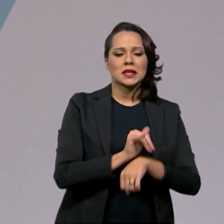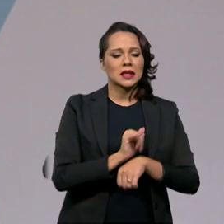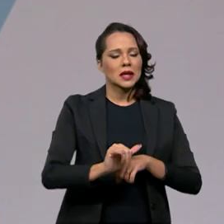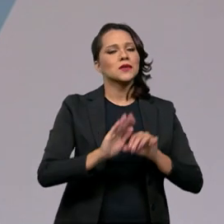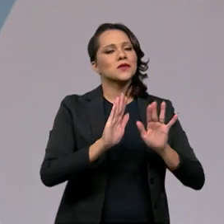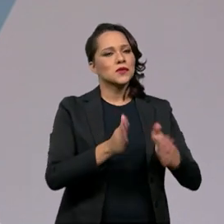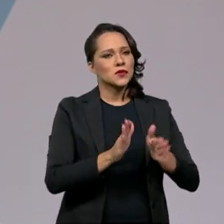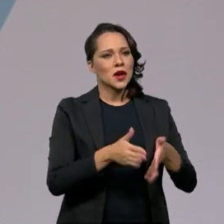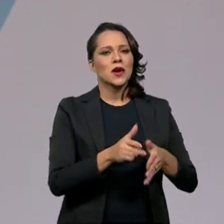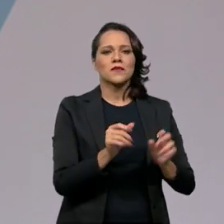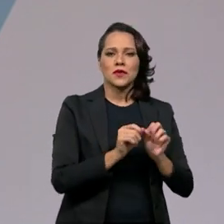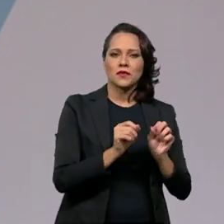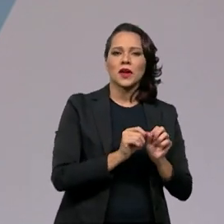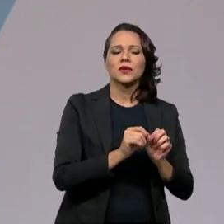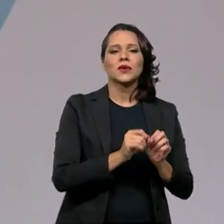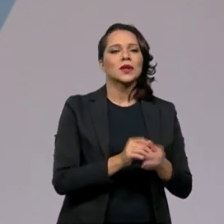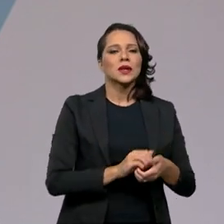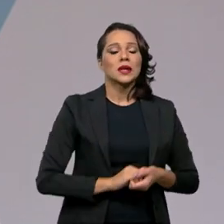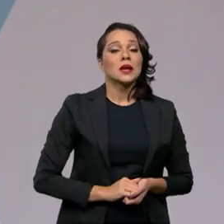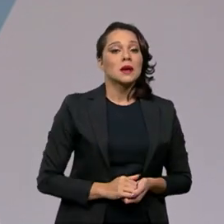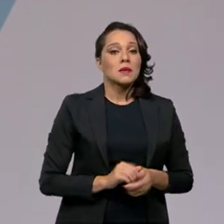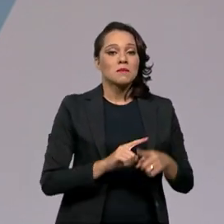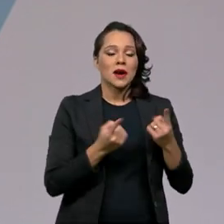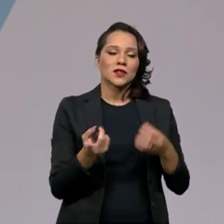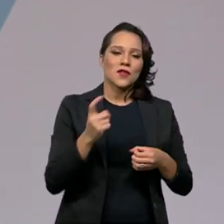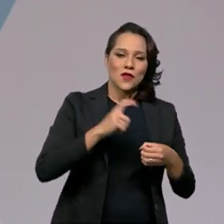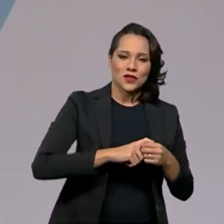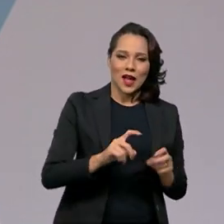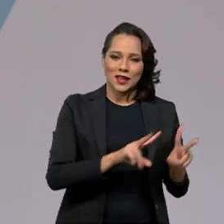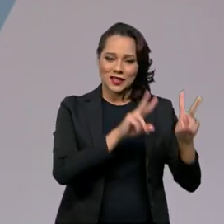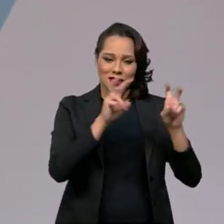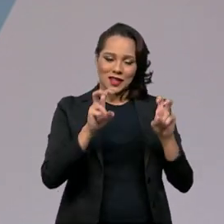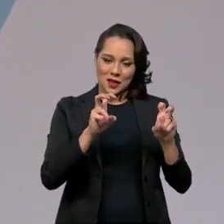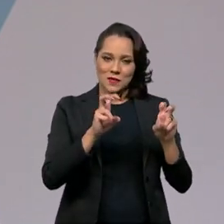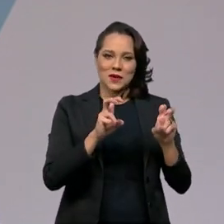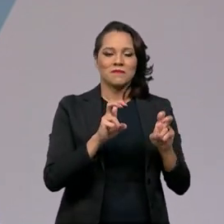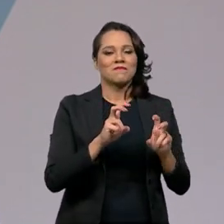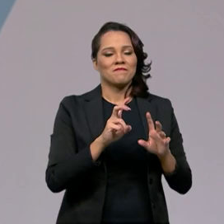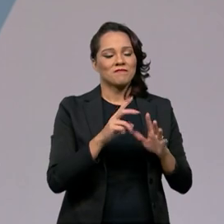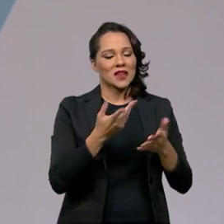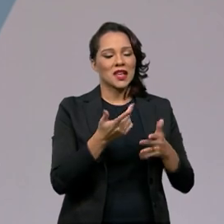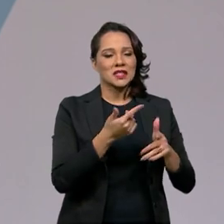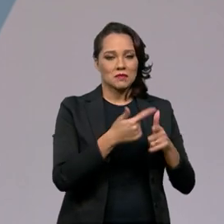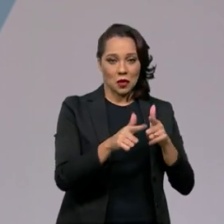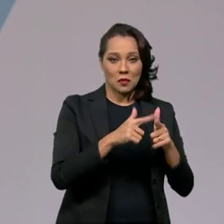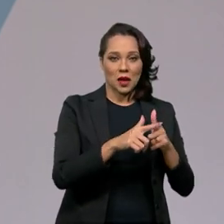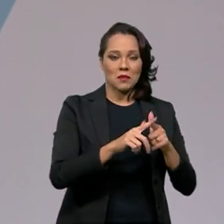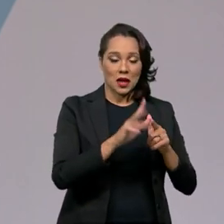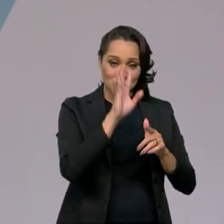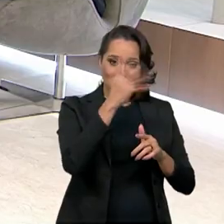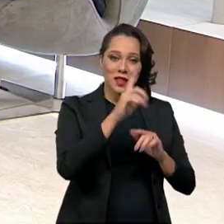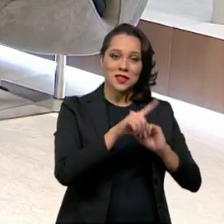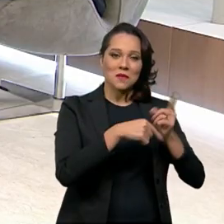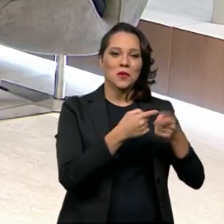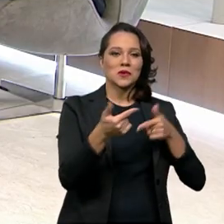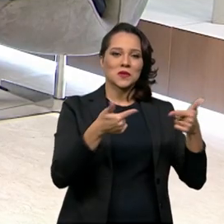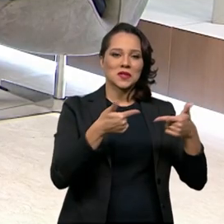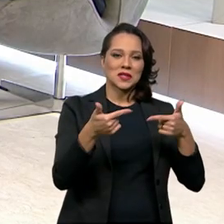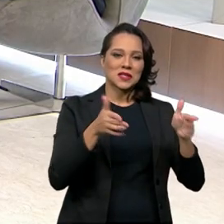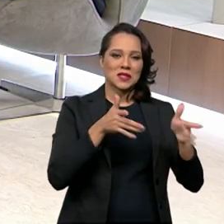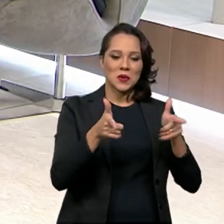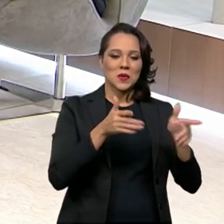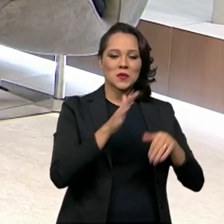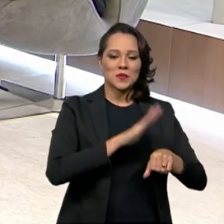foram tomadas nesse sentido. Mas eu vou retomar essa questão com o senhor e essa problemática no segundo bloco, onde vai para um rápido